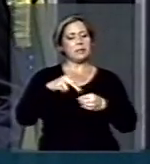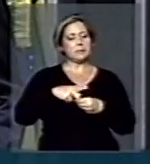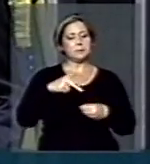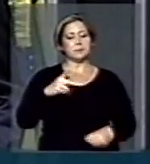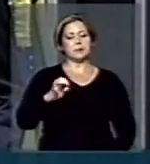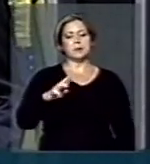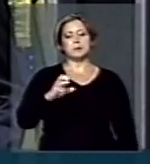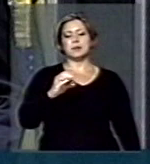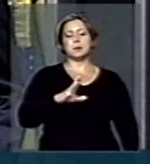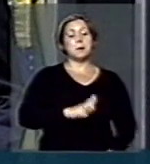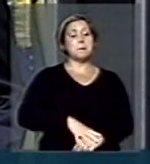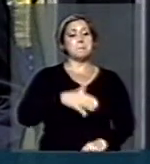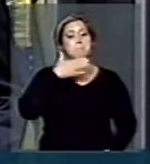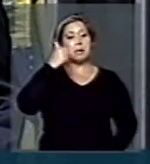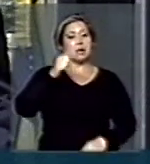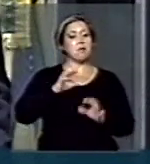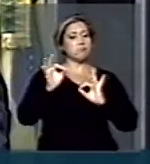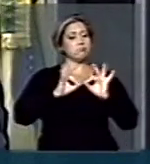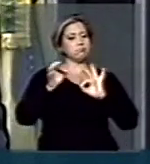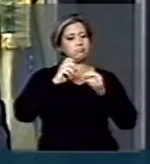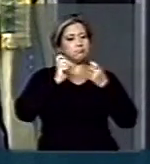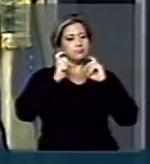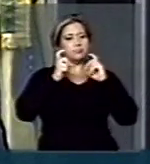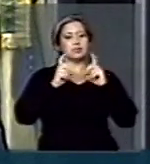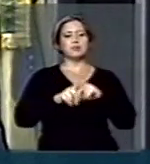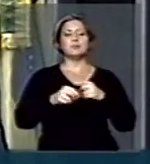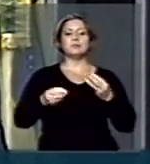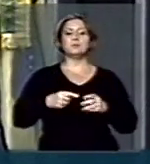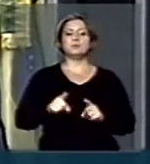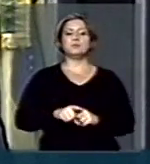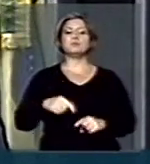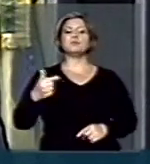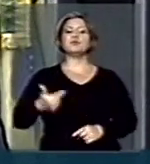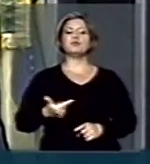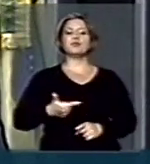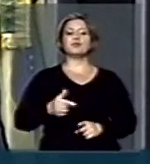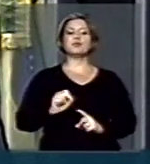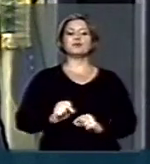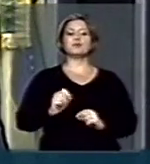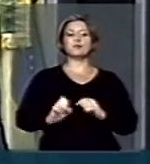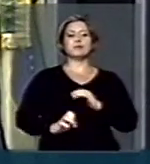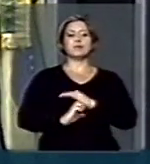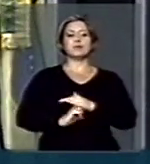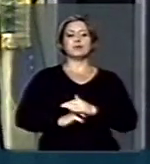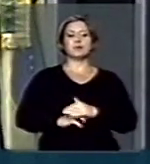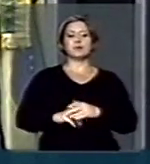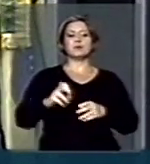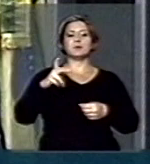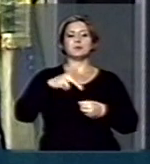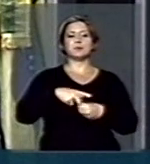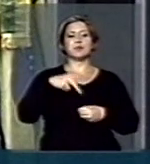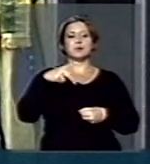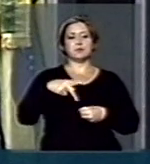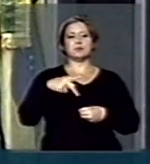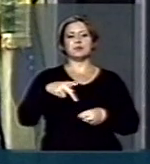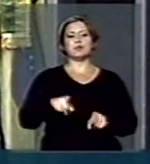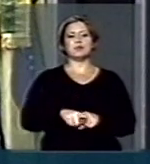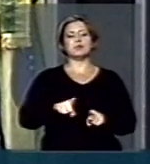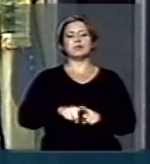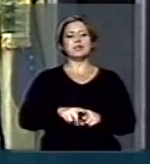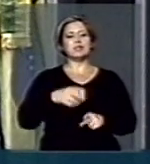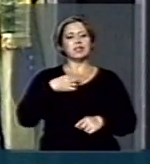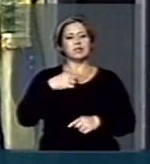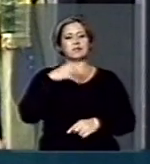segundo melhor negócio do mundo seria uma empresa de petróleo mal